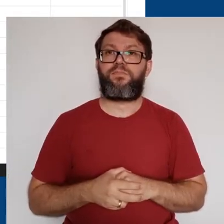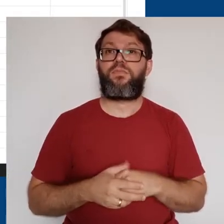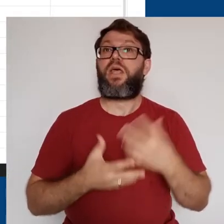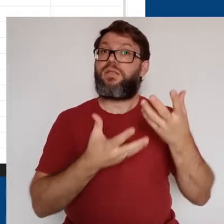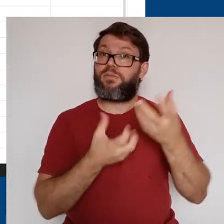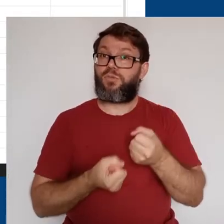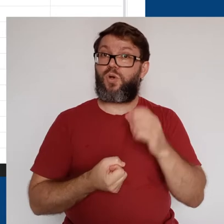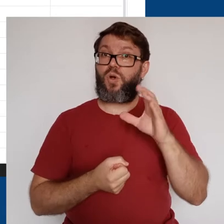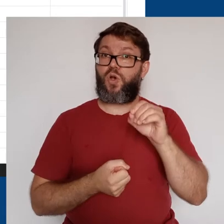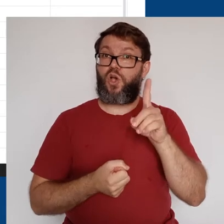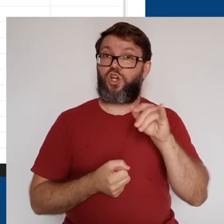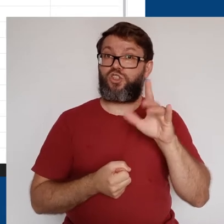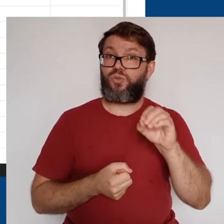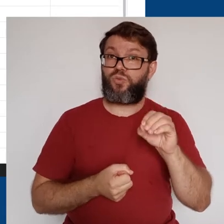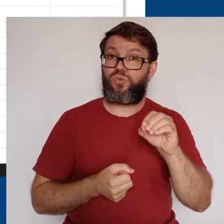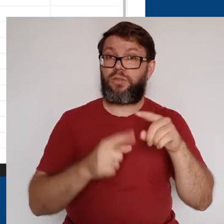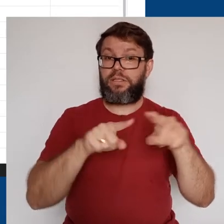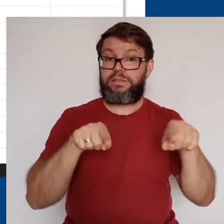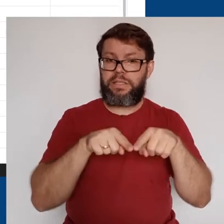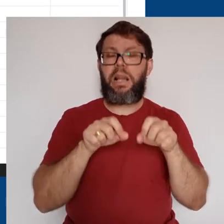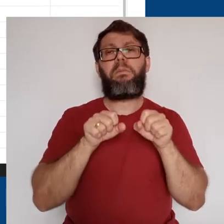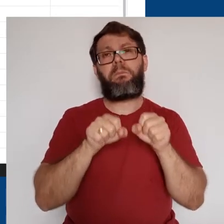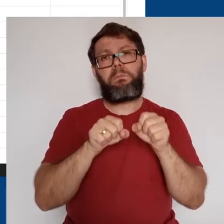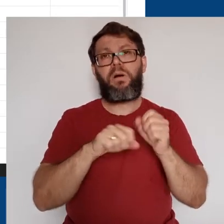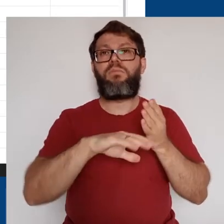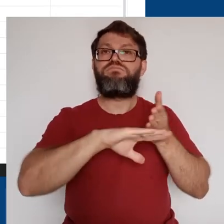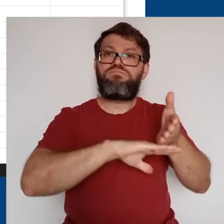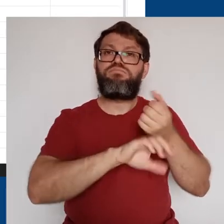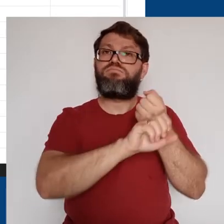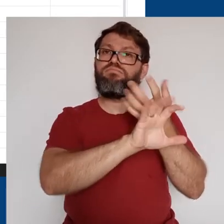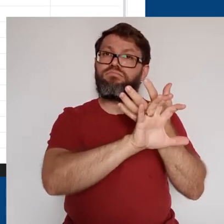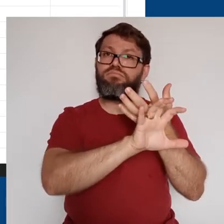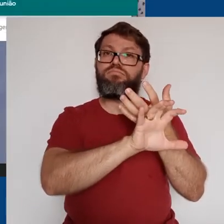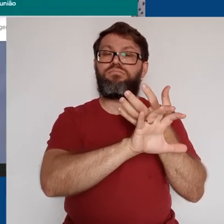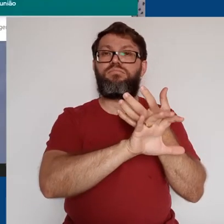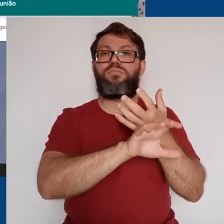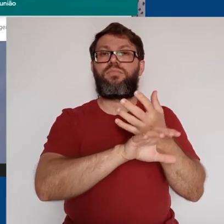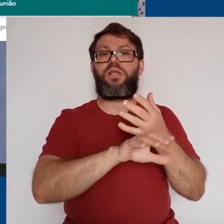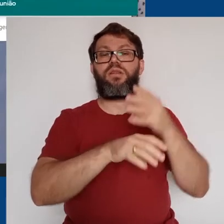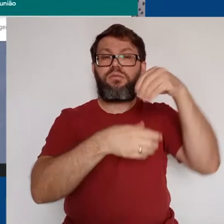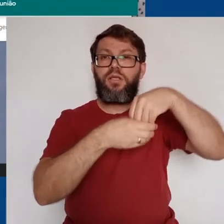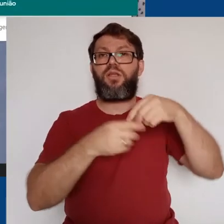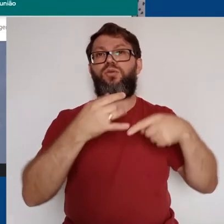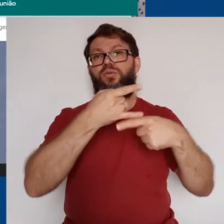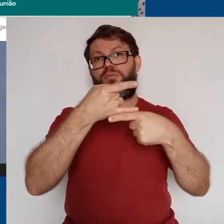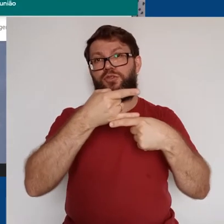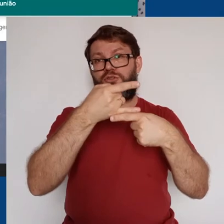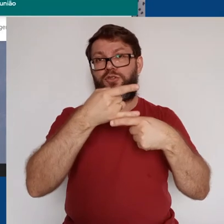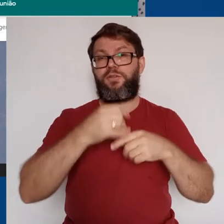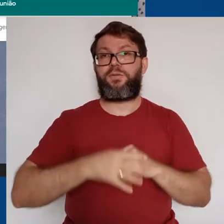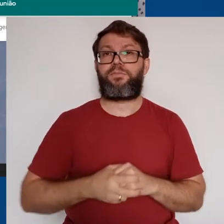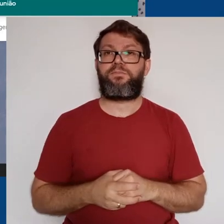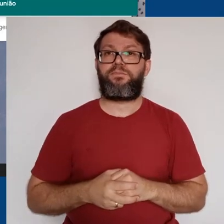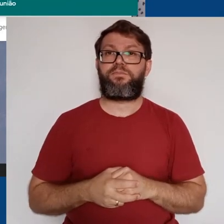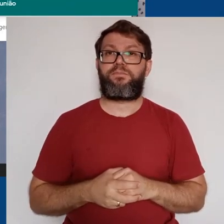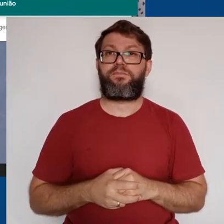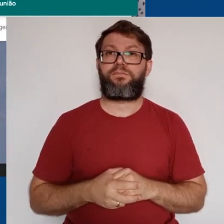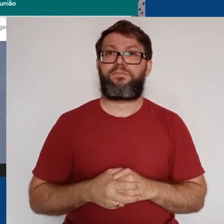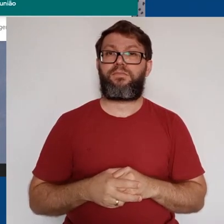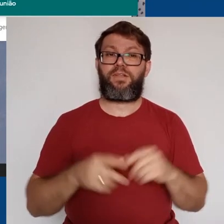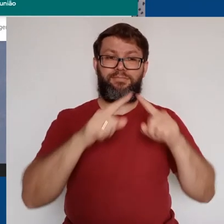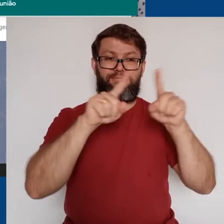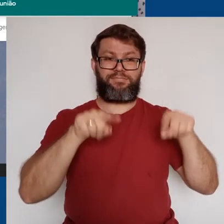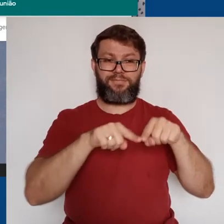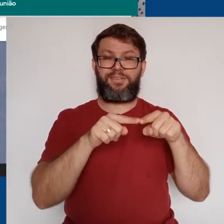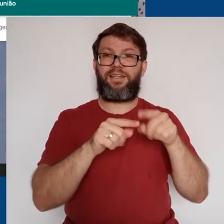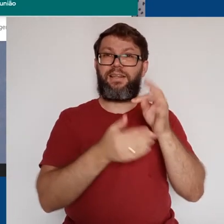Recebendo um código de sala, é possível acessar a videoconferência a partir do Google Meet. Na